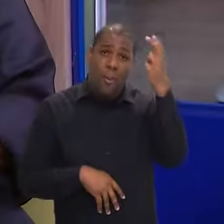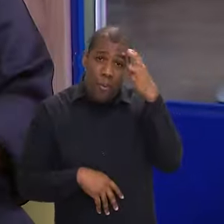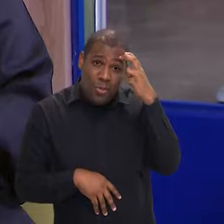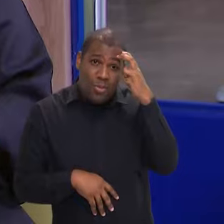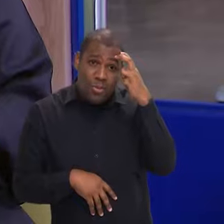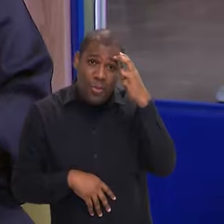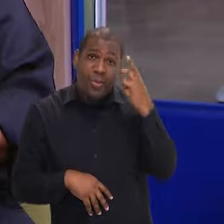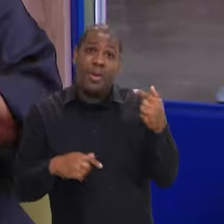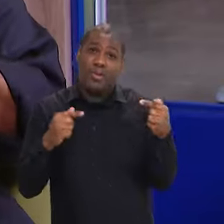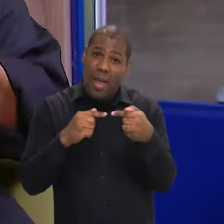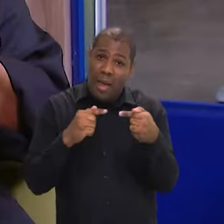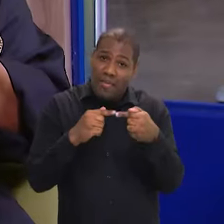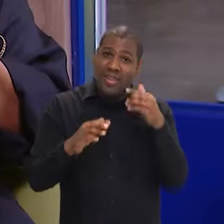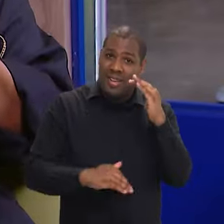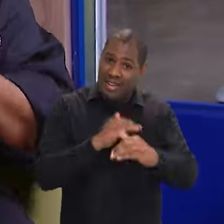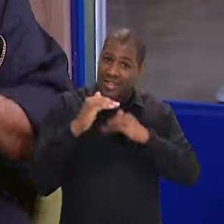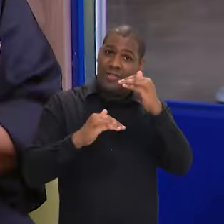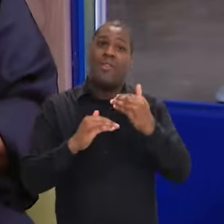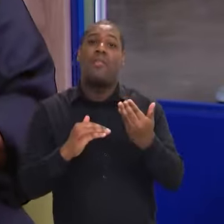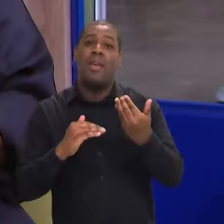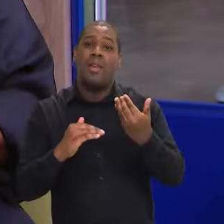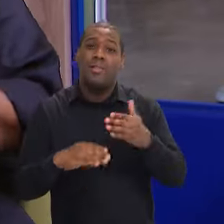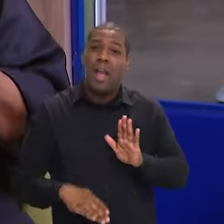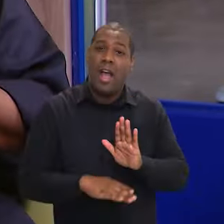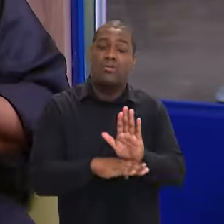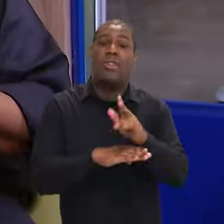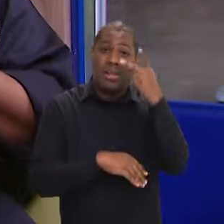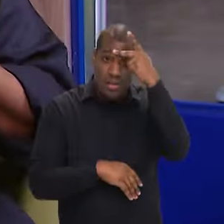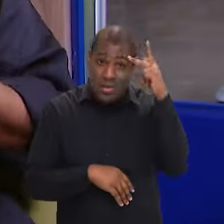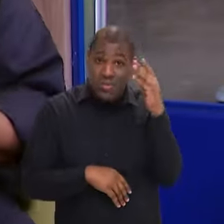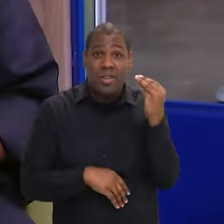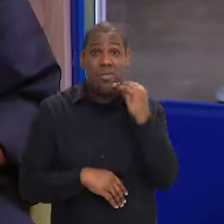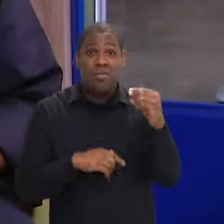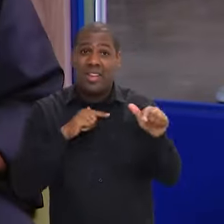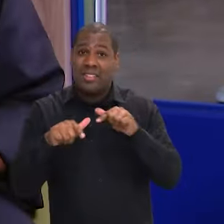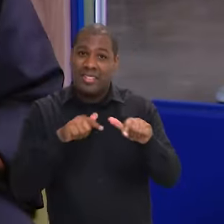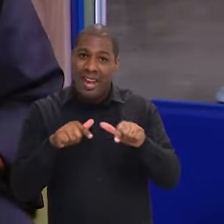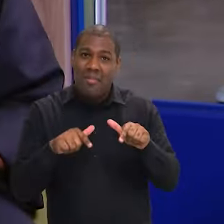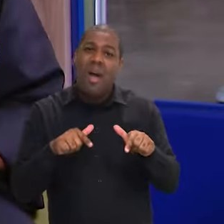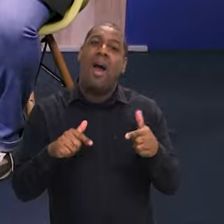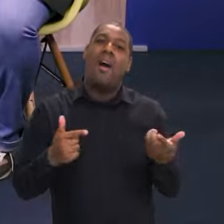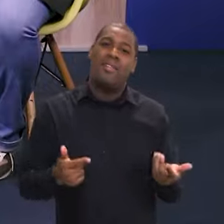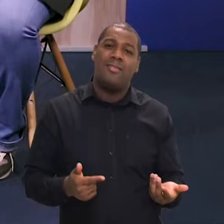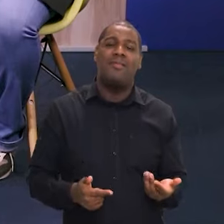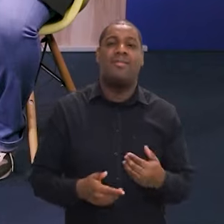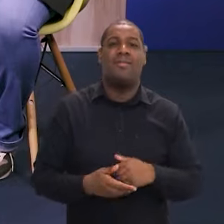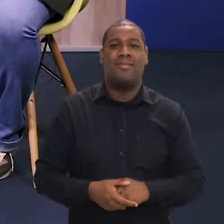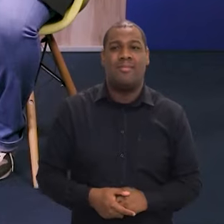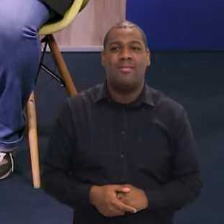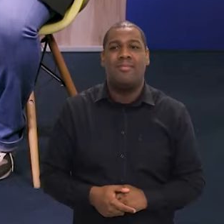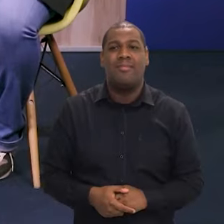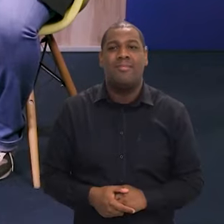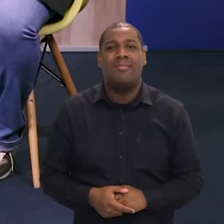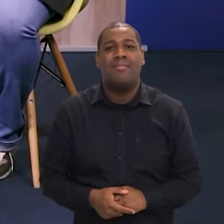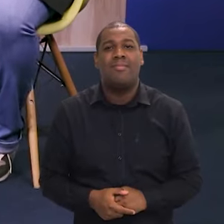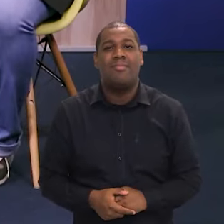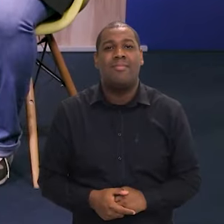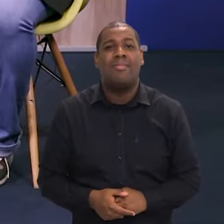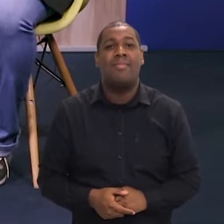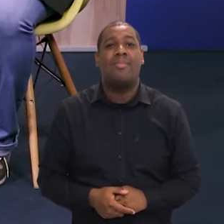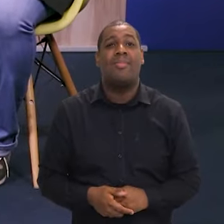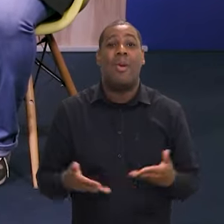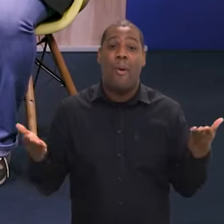desenvolvimento, é fomentar emprego, é fomentar oportunidade de vida para as pessoas. O país todo só tem a ganhar, né?